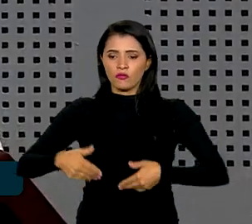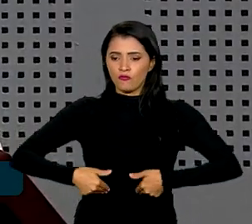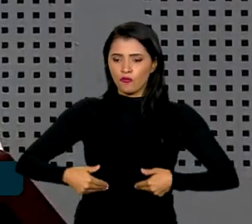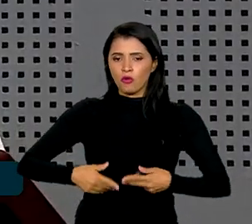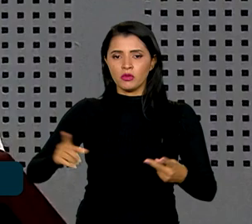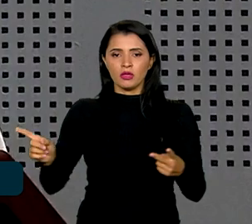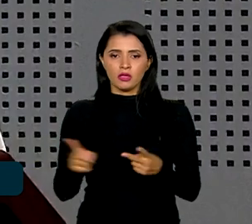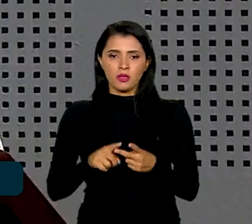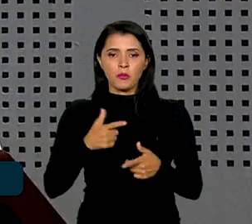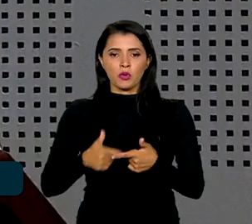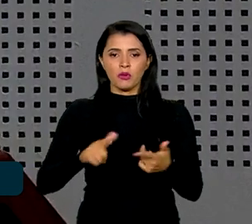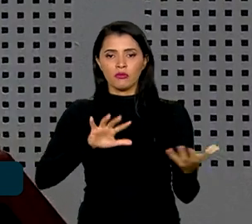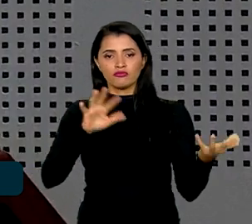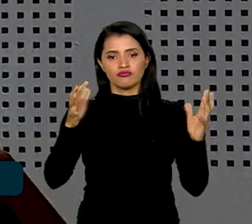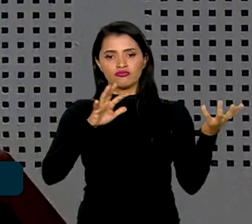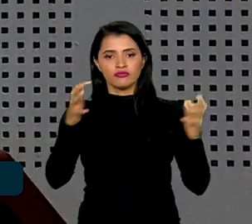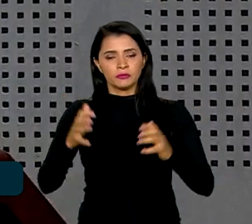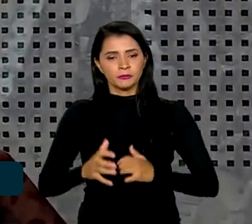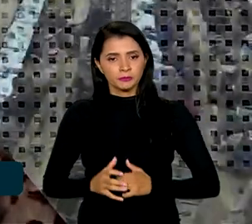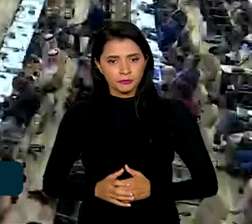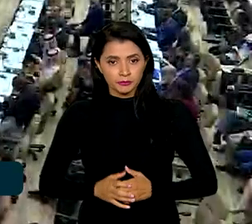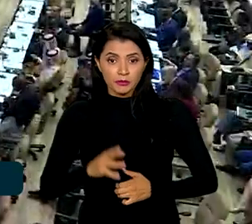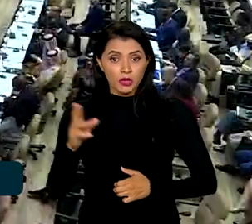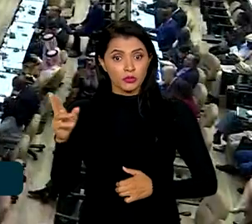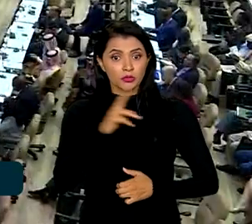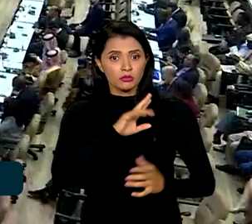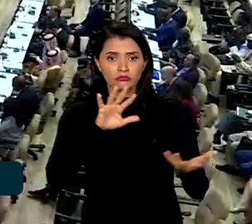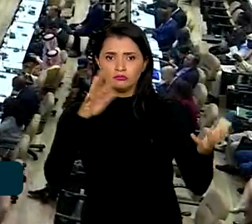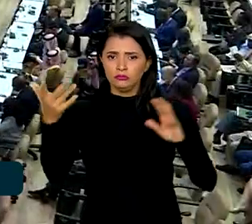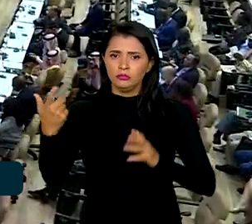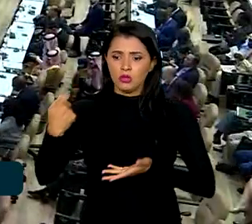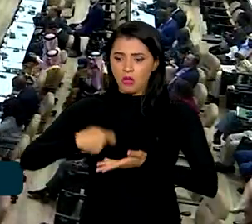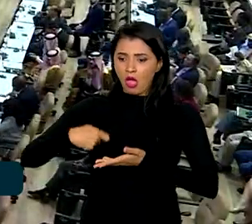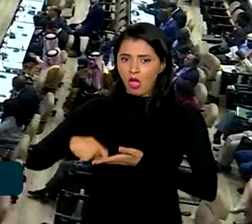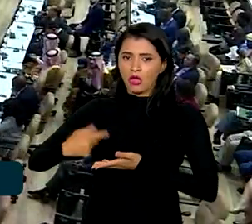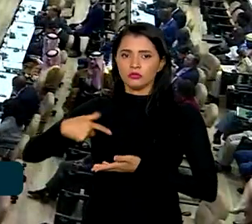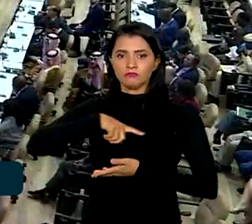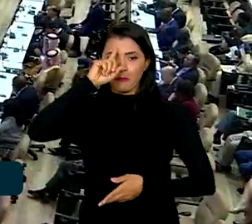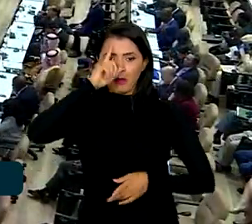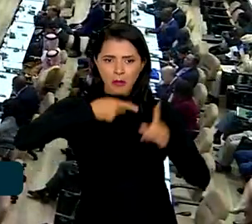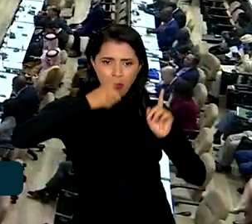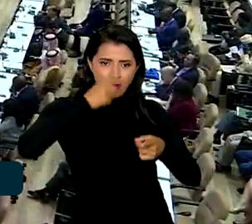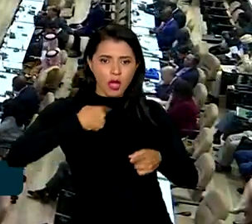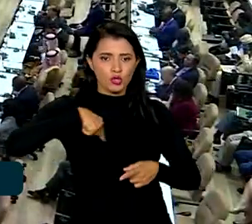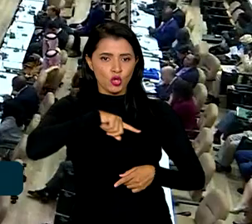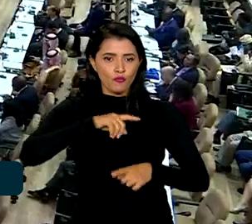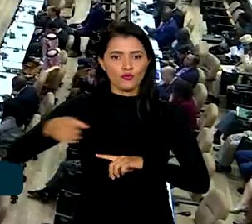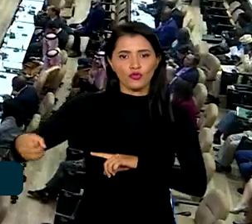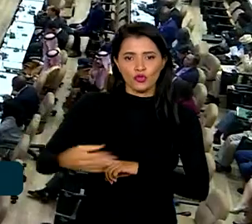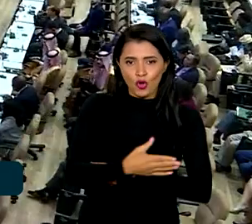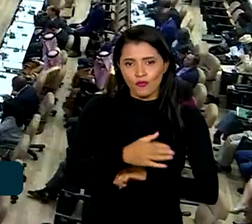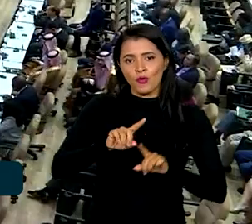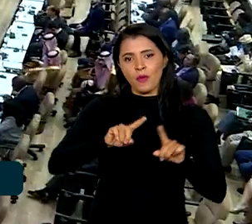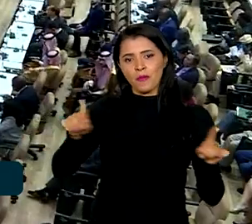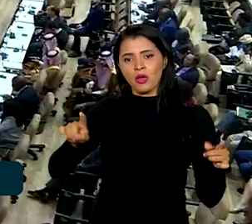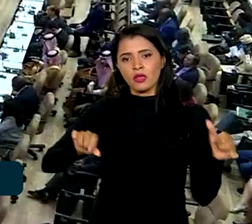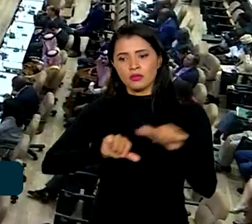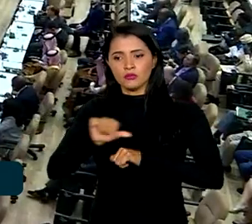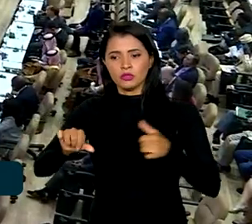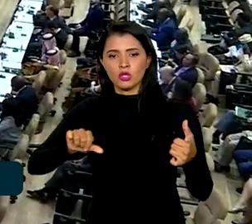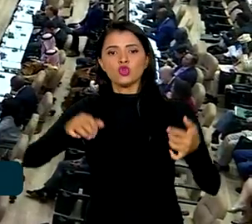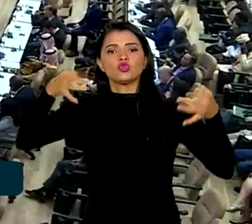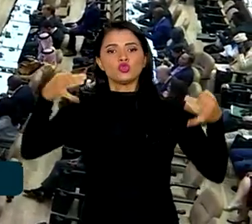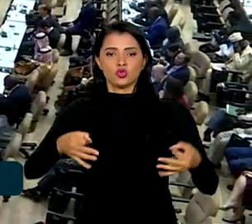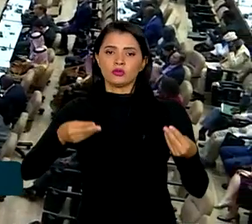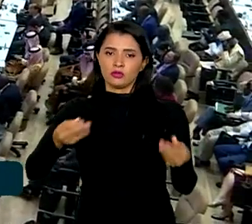problemas climáticos. A emergência climática nos impõe novos imperativos, mas a tradição justa traz